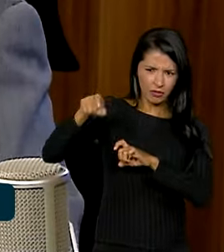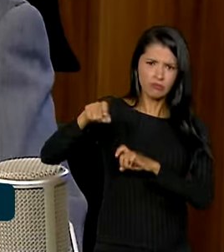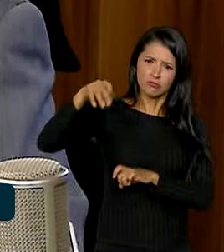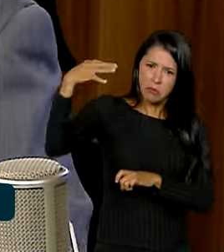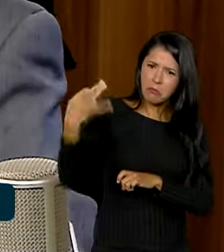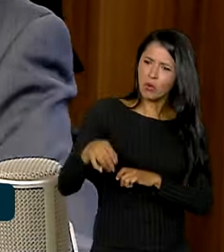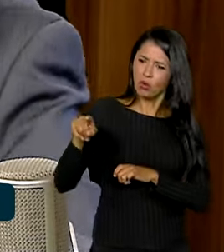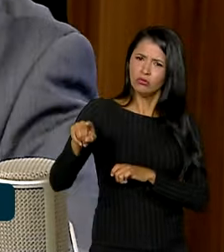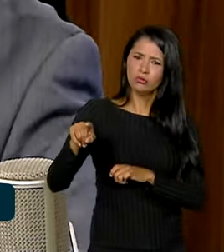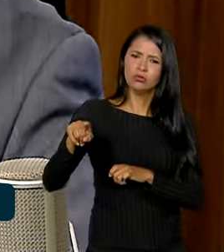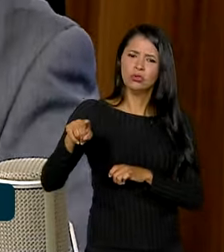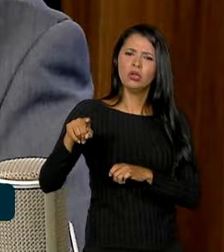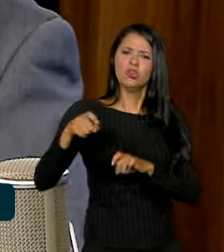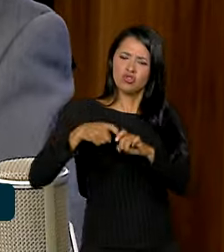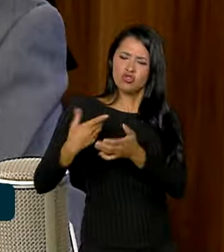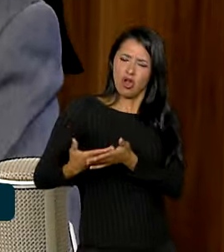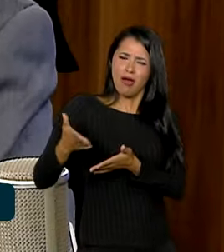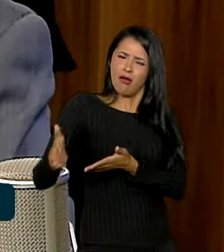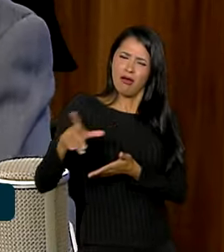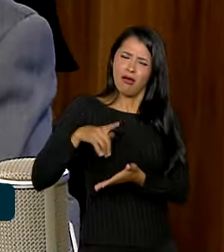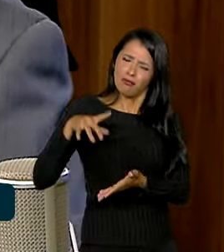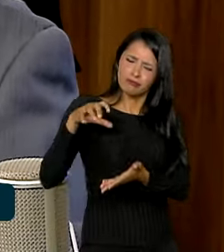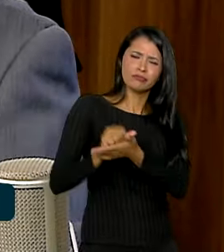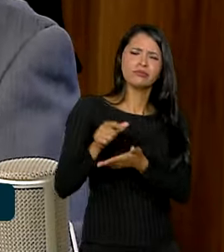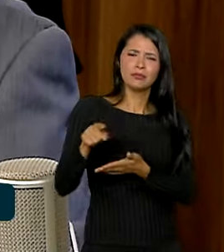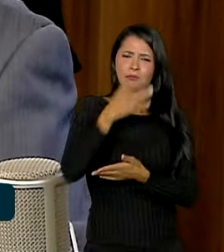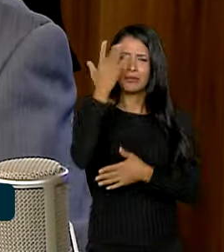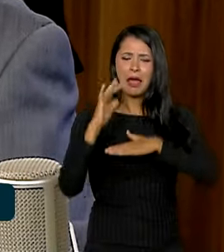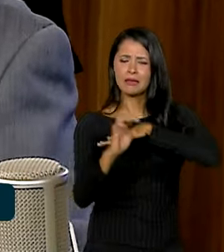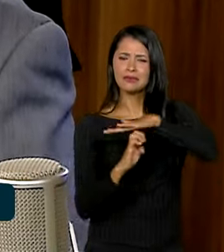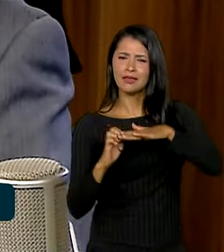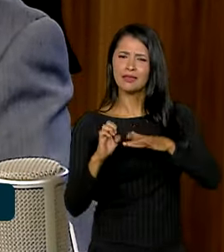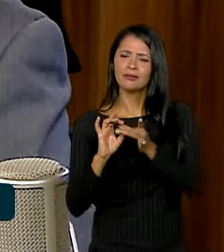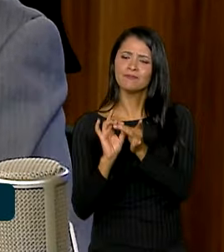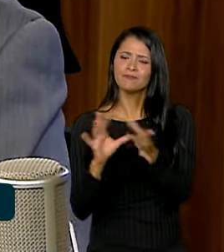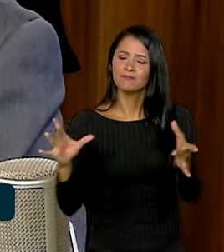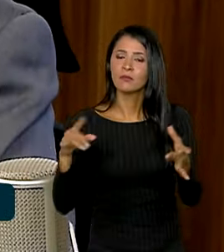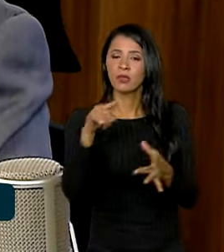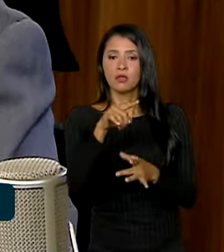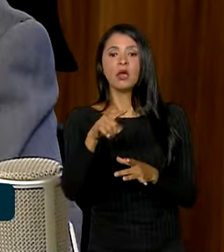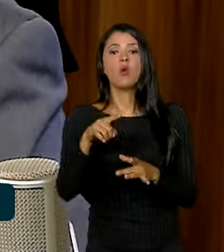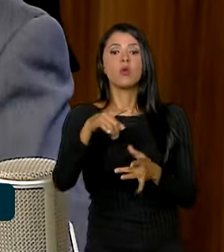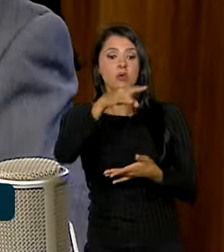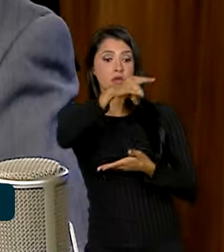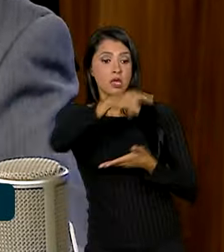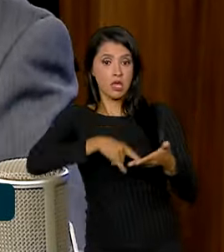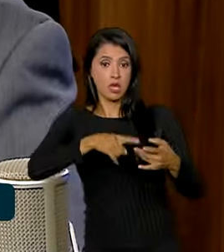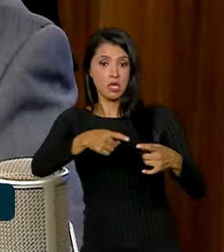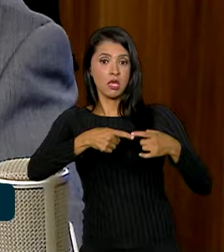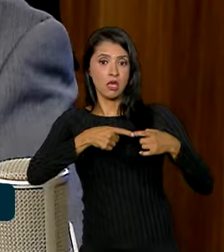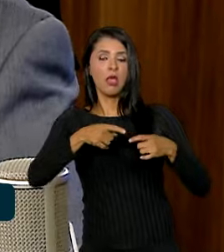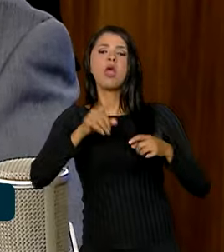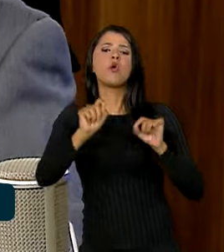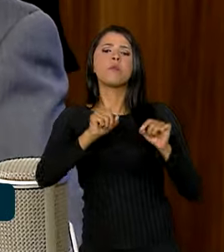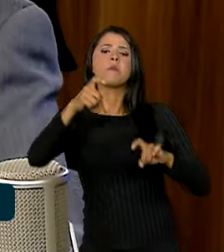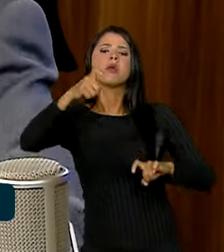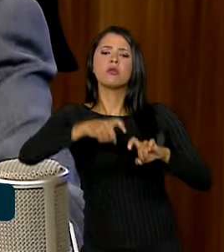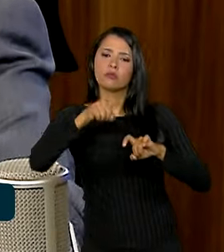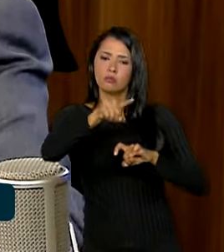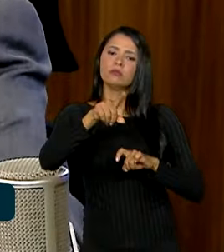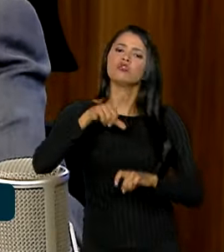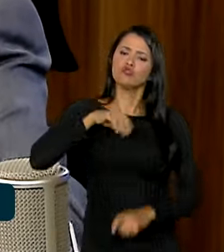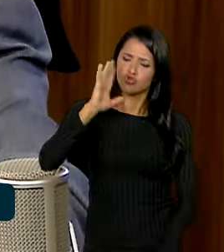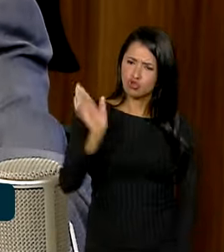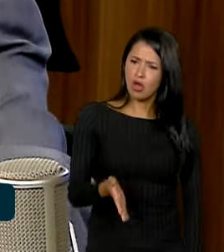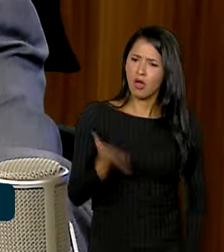é regularizado, que é quem a empresa aceita para poder liberar. Então esse ateste médico, o é? O atestado que você tem